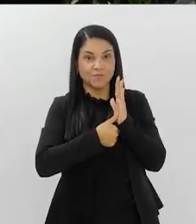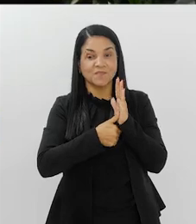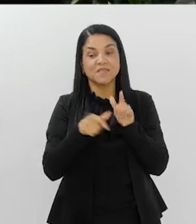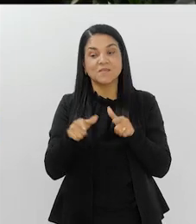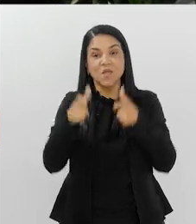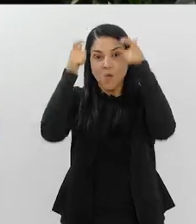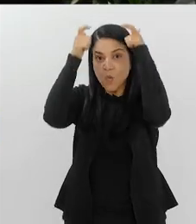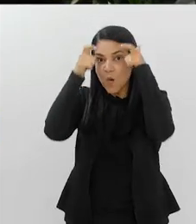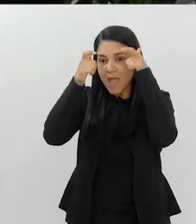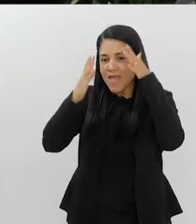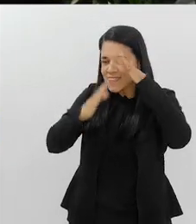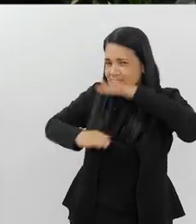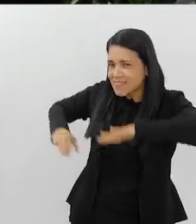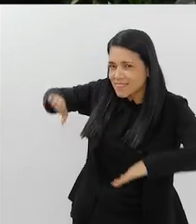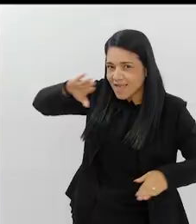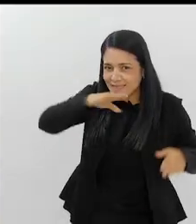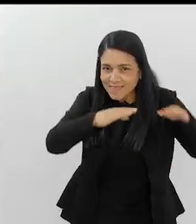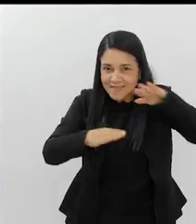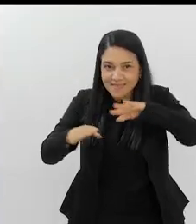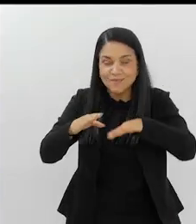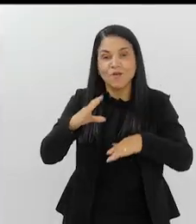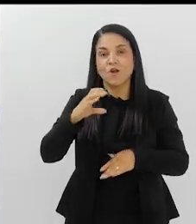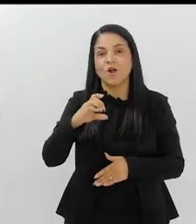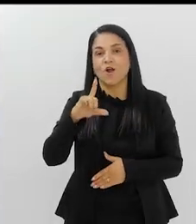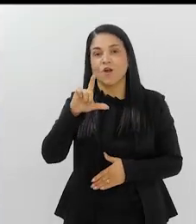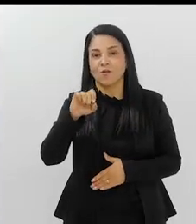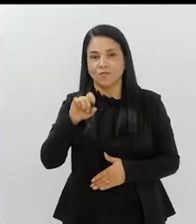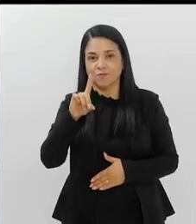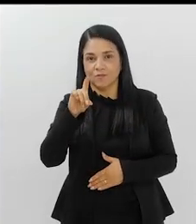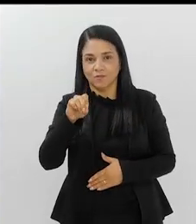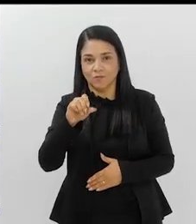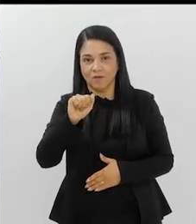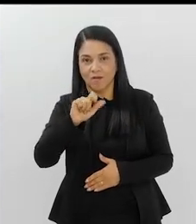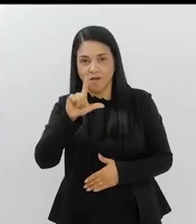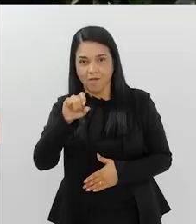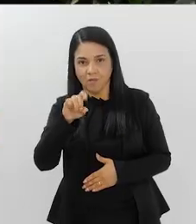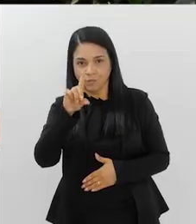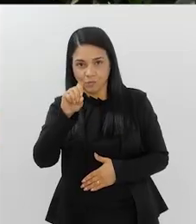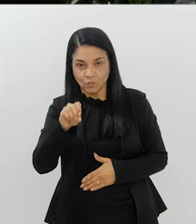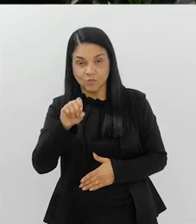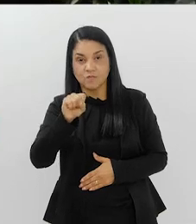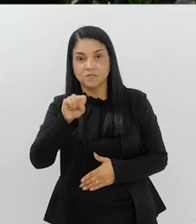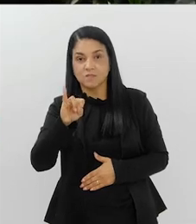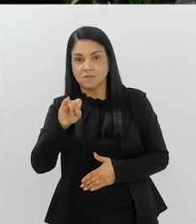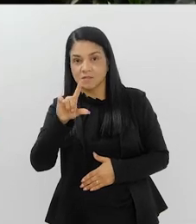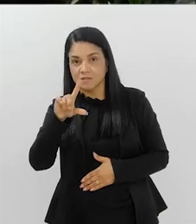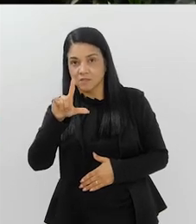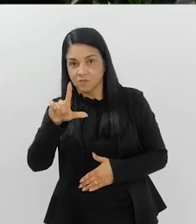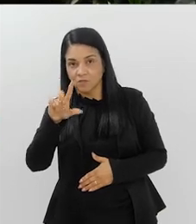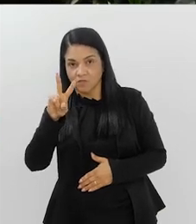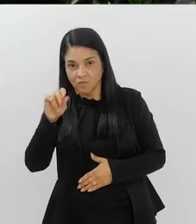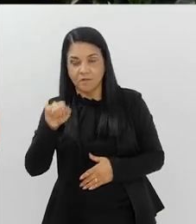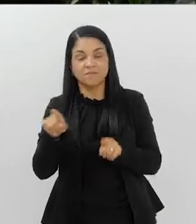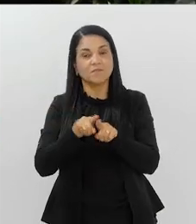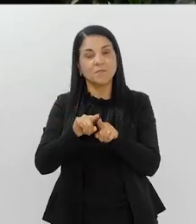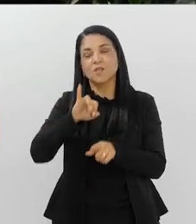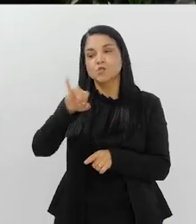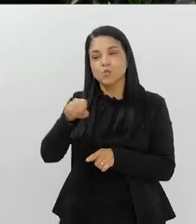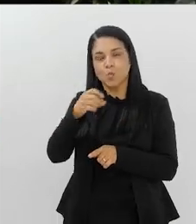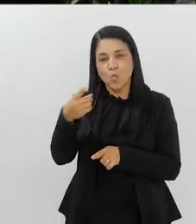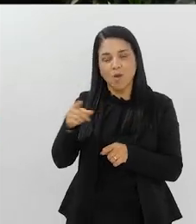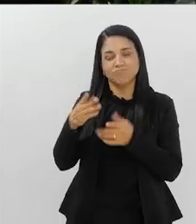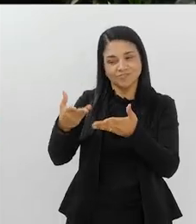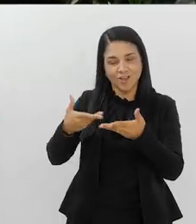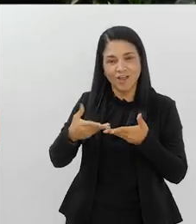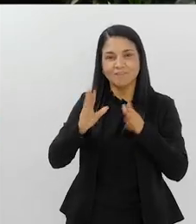rei da água, o rei da piscina, Clodoaldo Silva, que já esteve aqui com a gente. Também o próprio João também, aqui no Arena